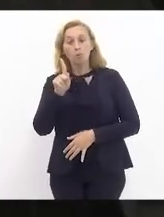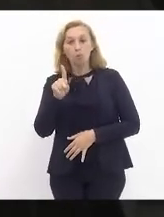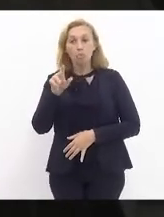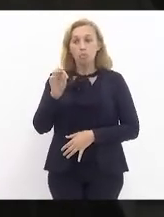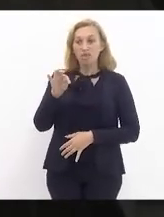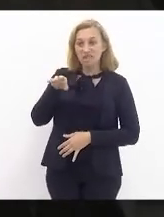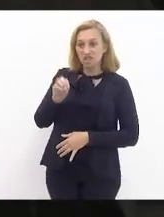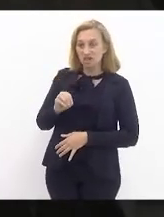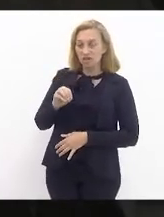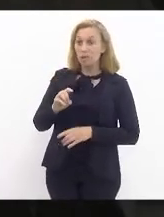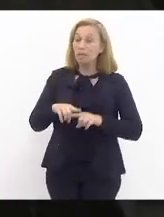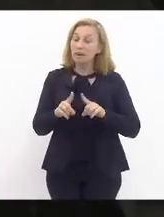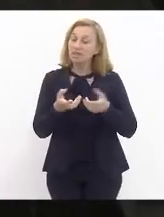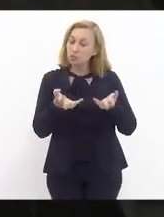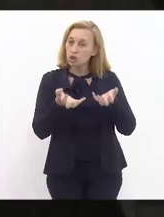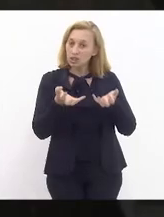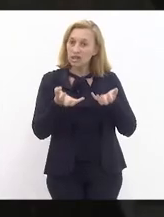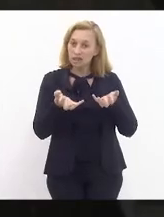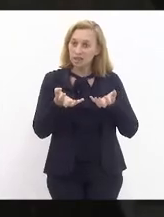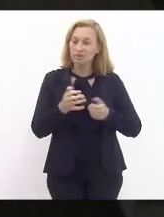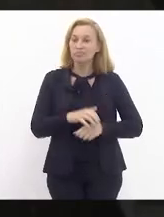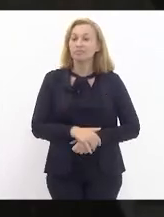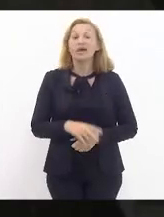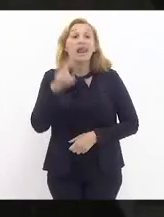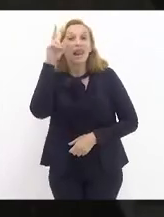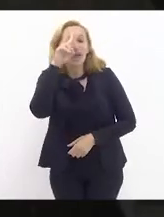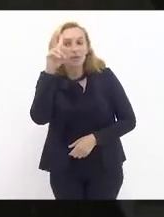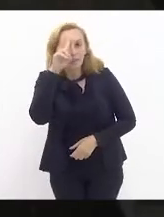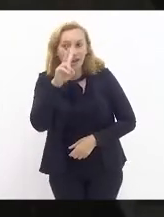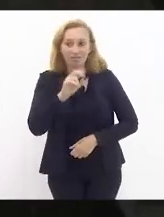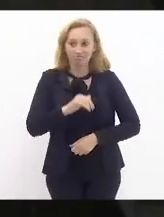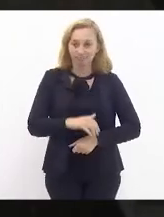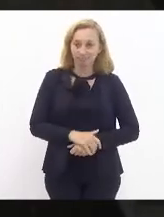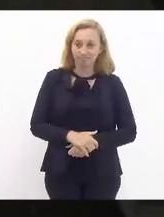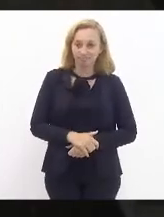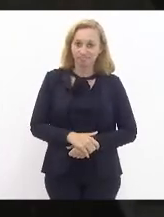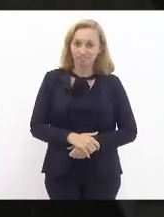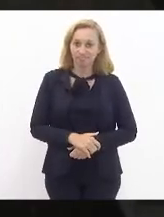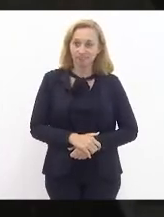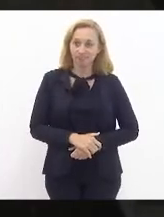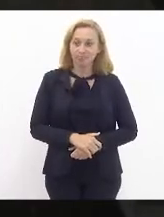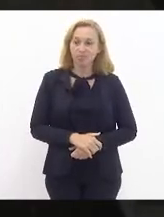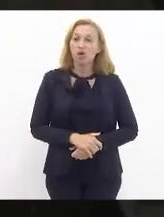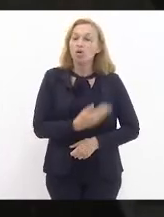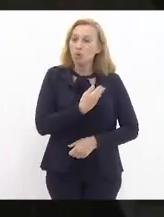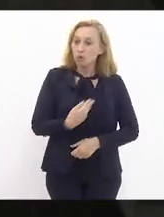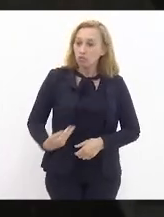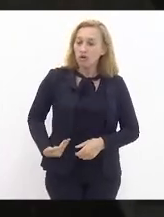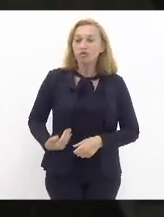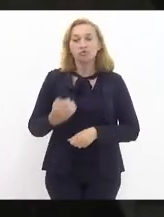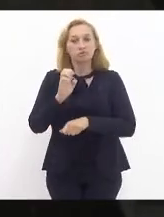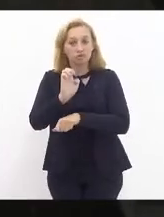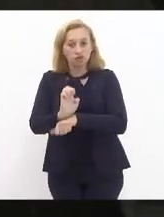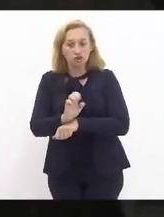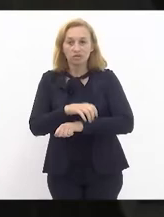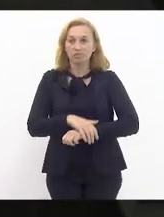E aí, queria lembrar que o governo do Estado